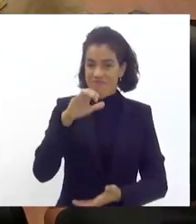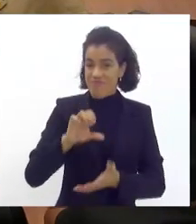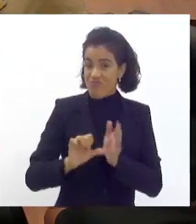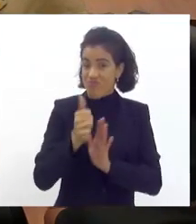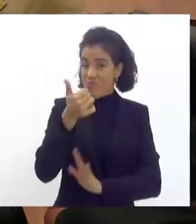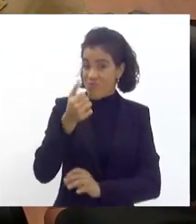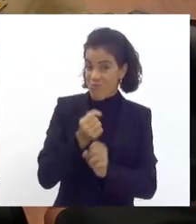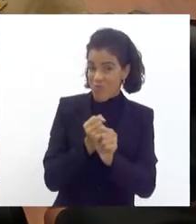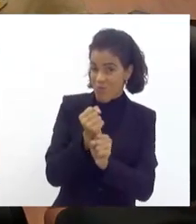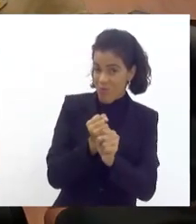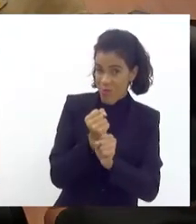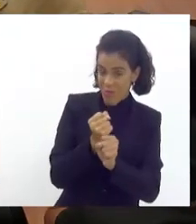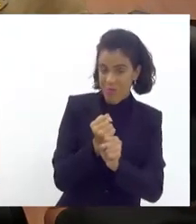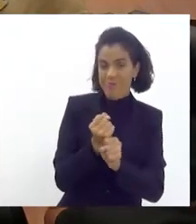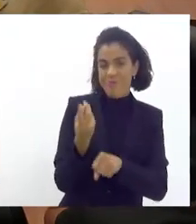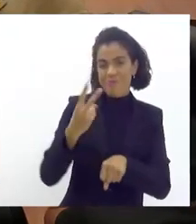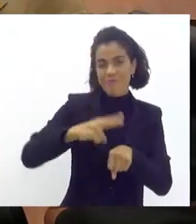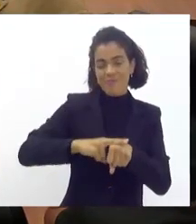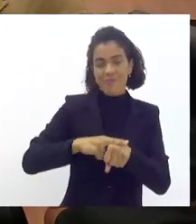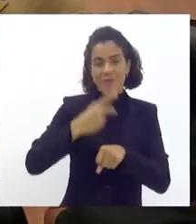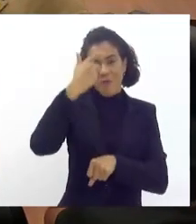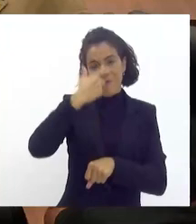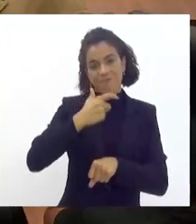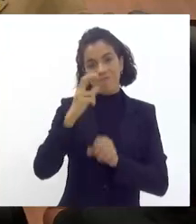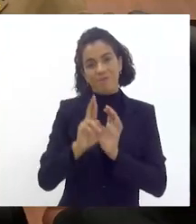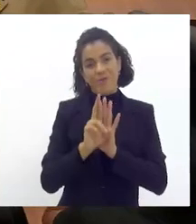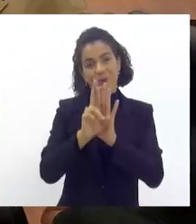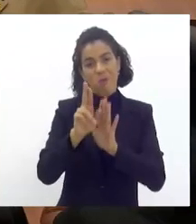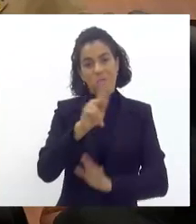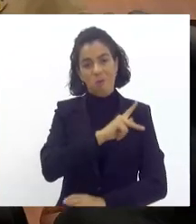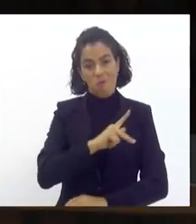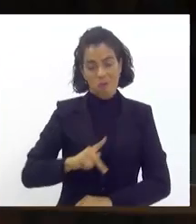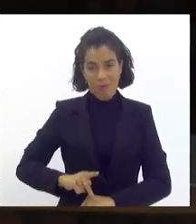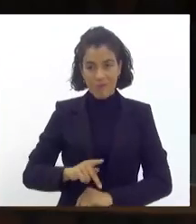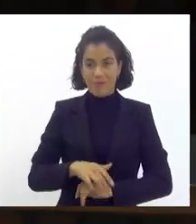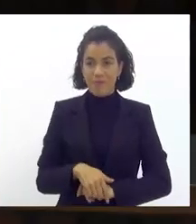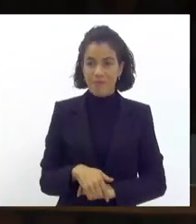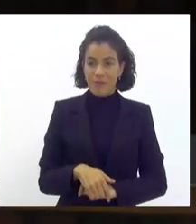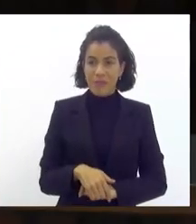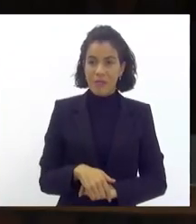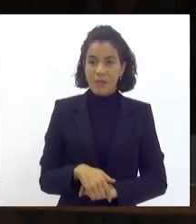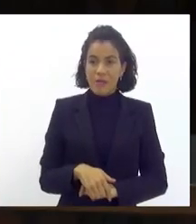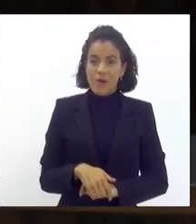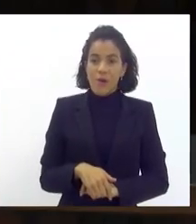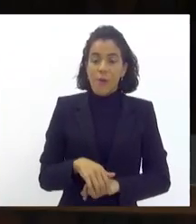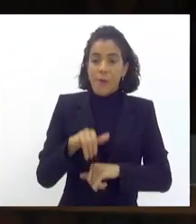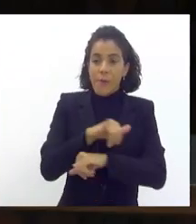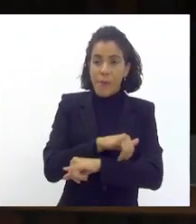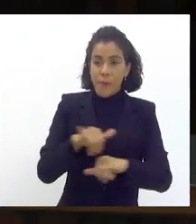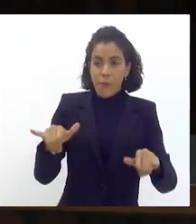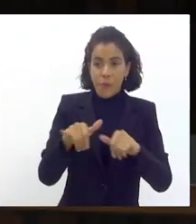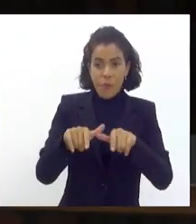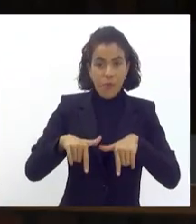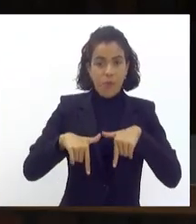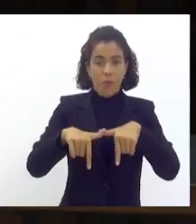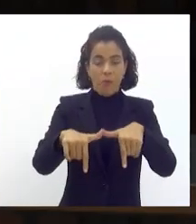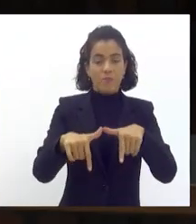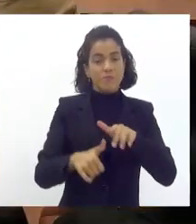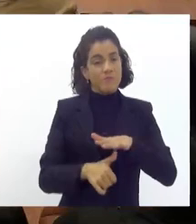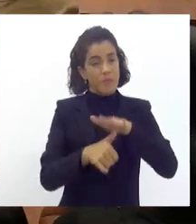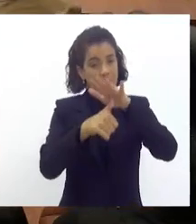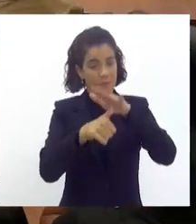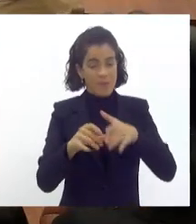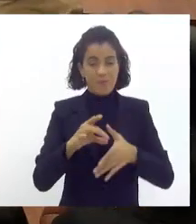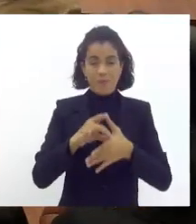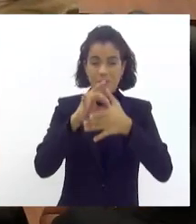presidente, e gostaria também de comunicar aos senhores, que nessa iniciativa de liderança da